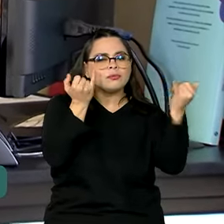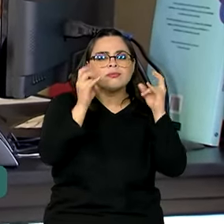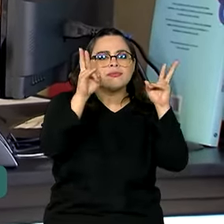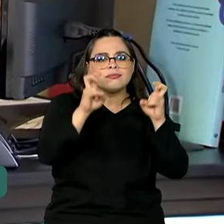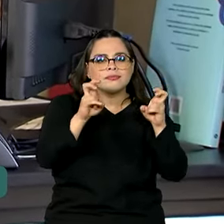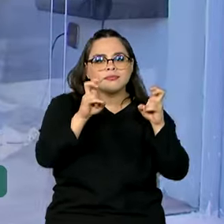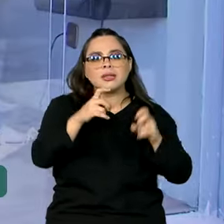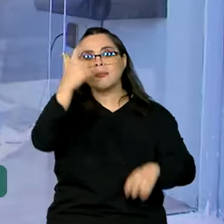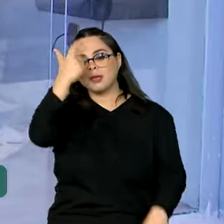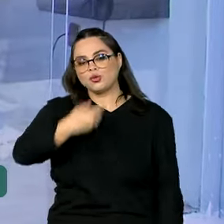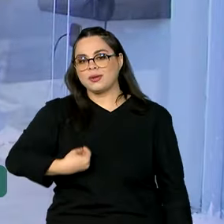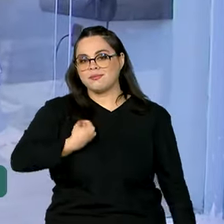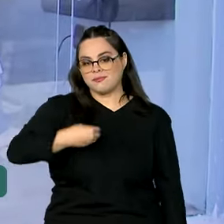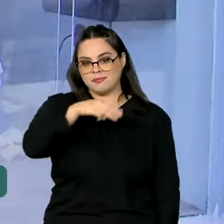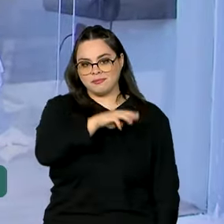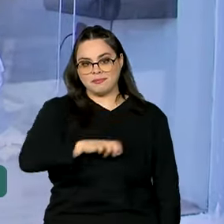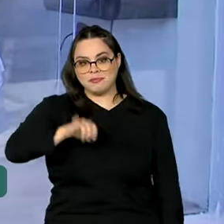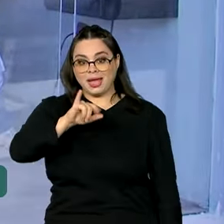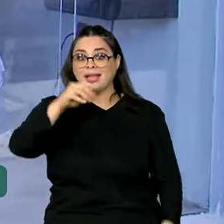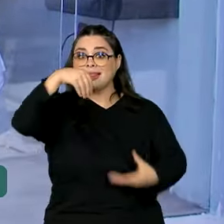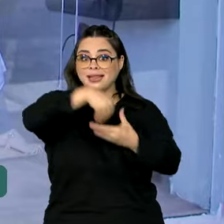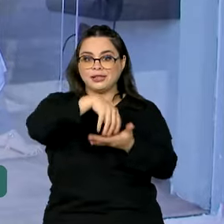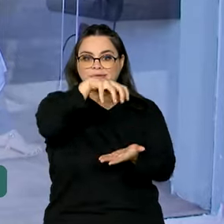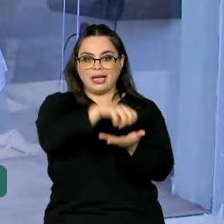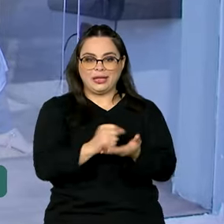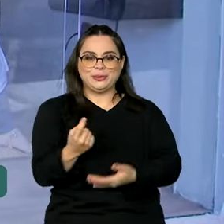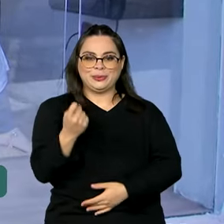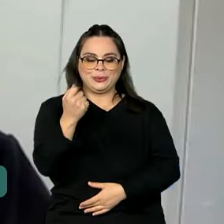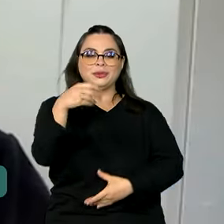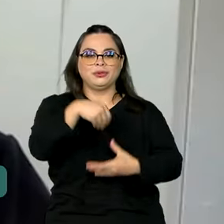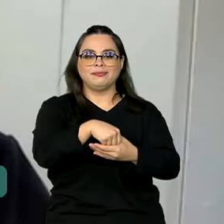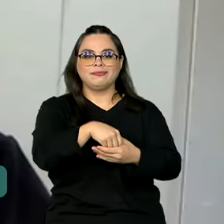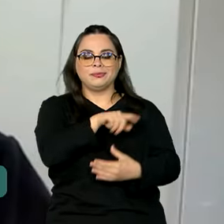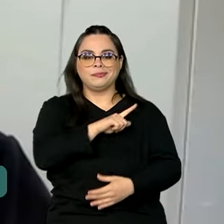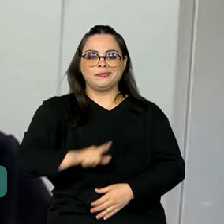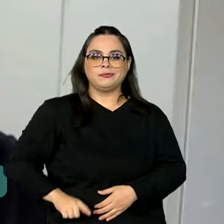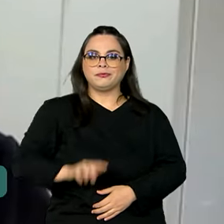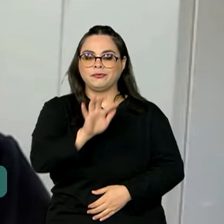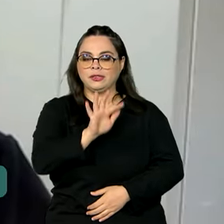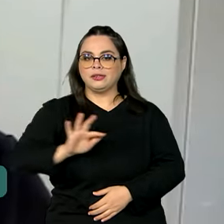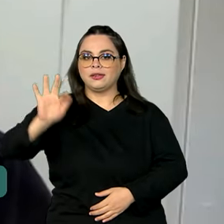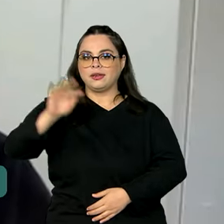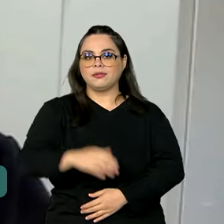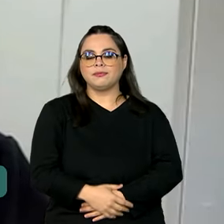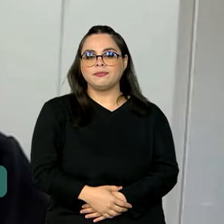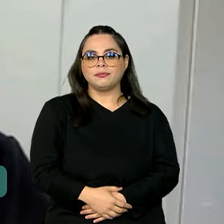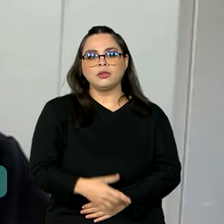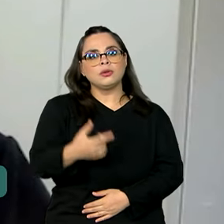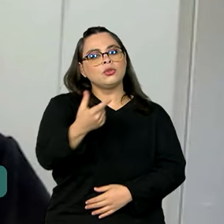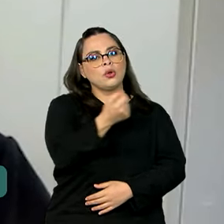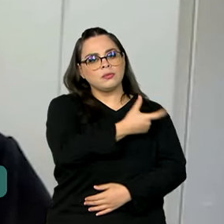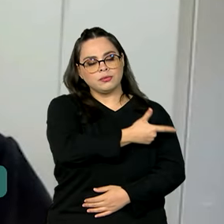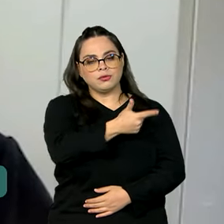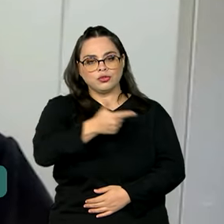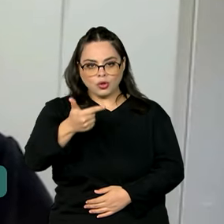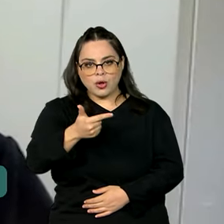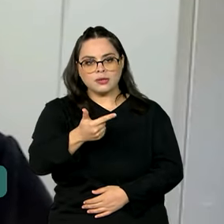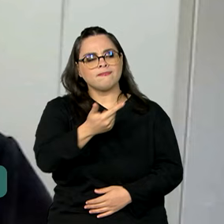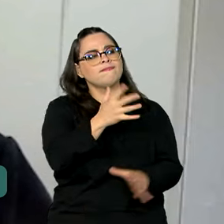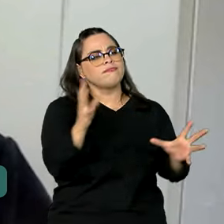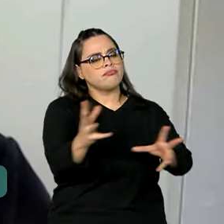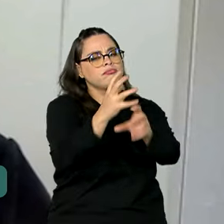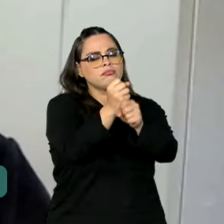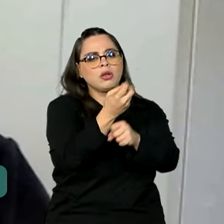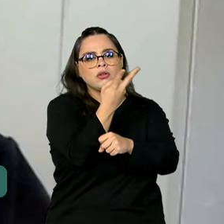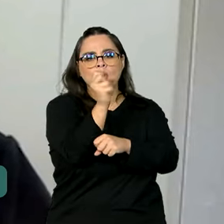a presença de MEIs no Cadastro Único do Governo Federal. Em 2022, 28% do total